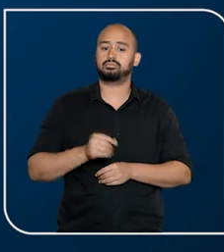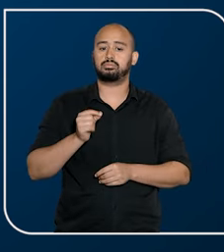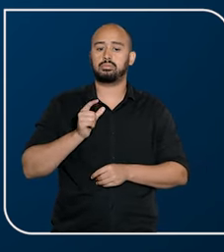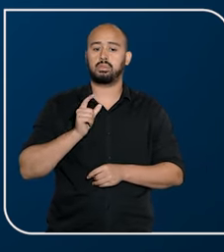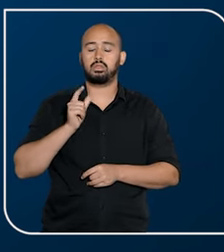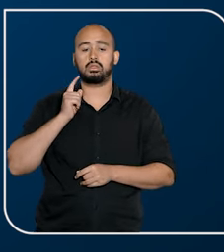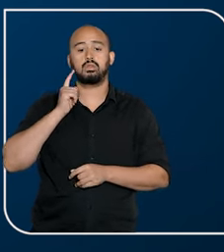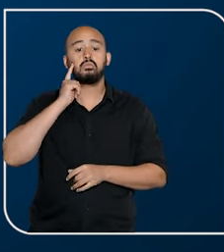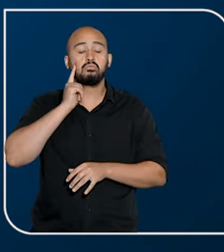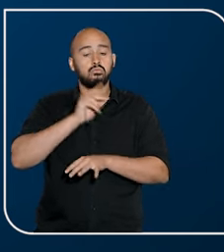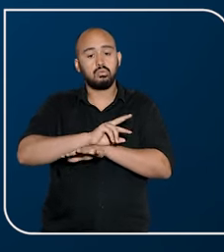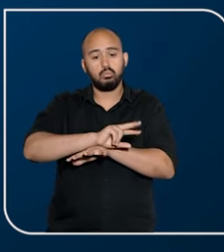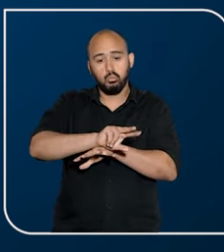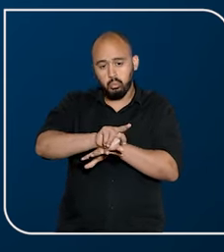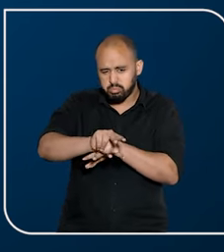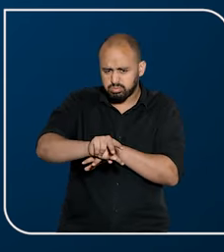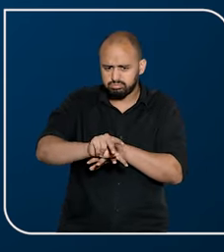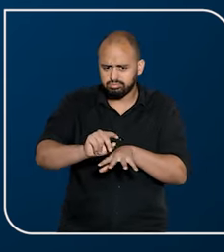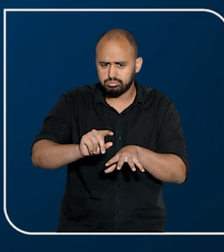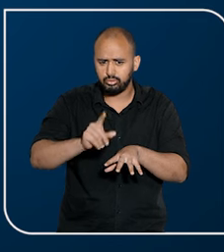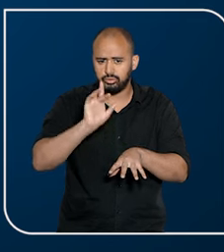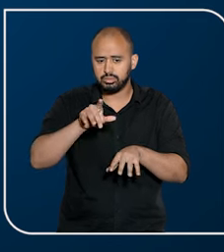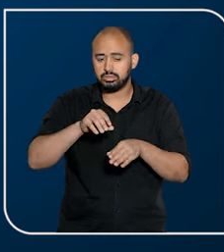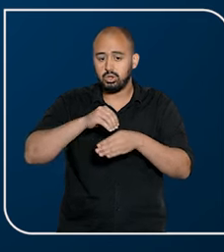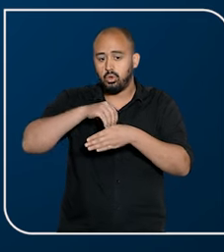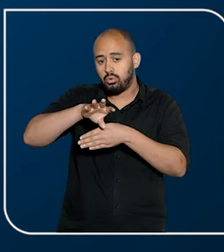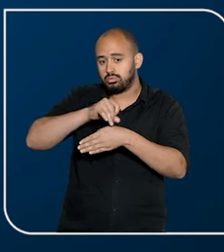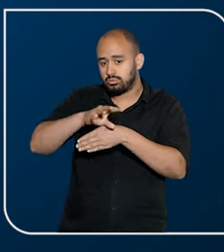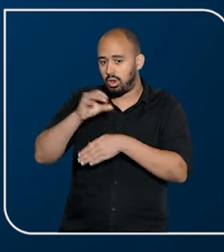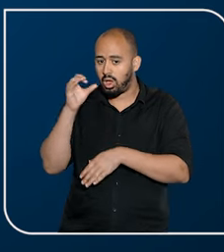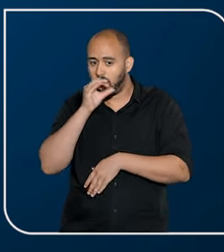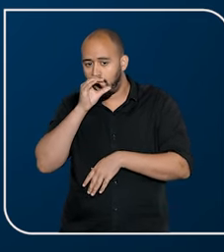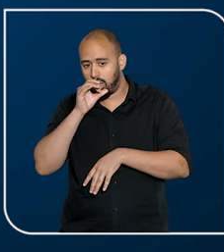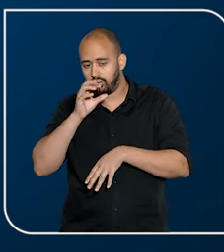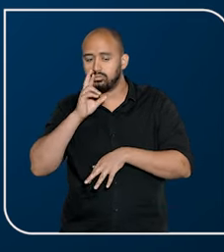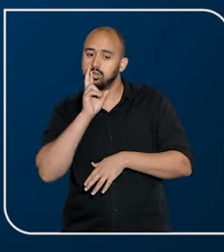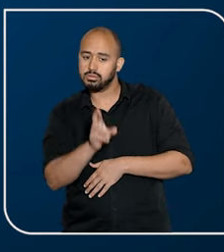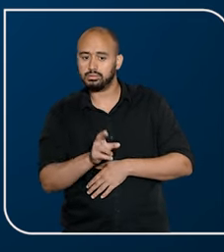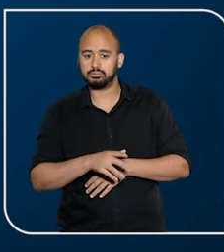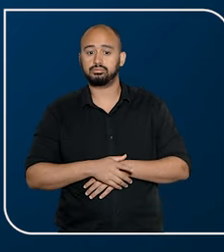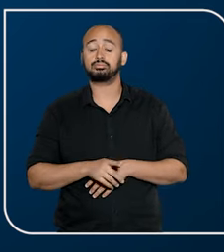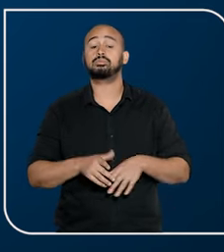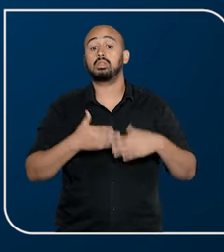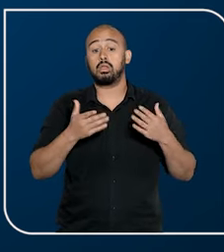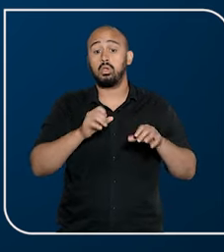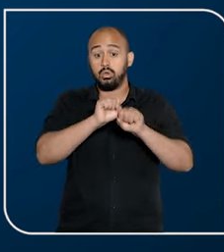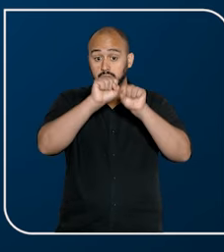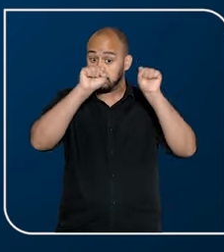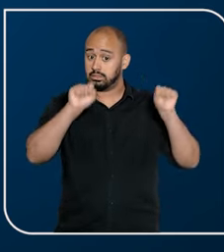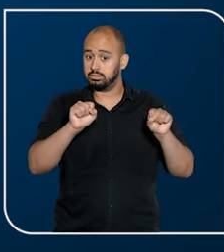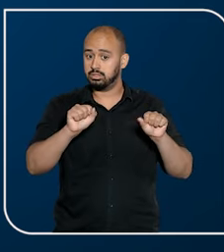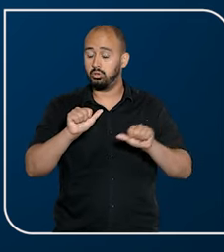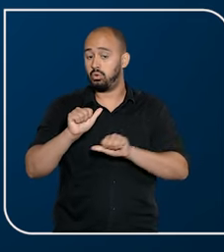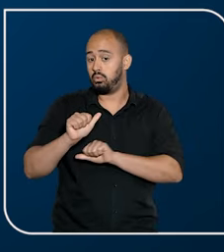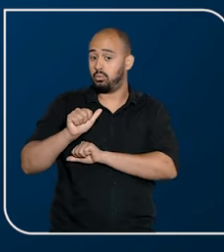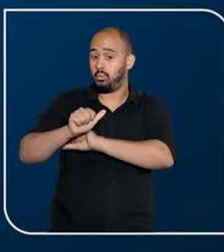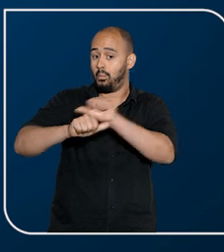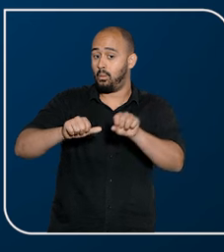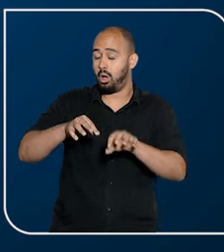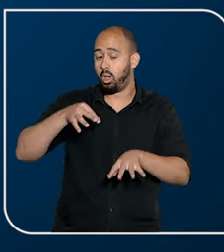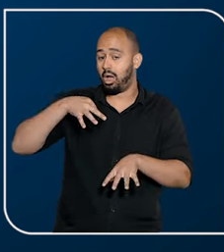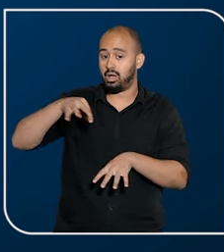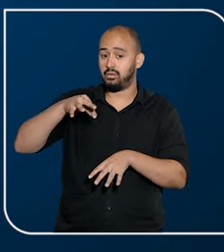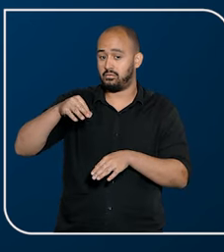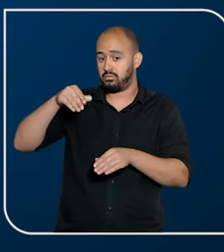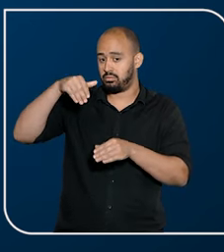habilitada a realizar escrutínios sucessivos e permite a divulgação imediata dos resultados. O sistema substitui a